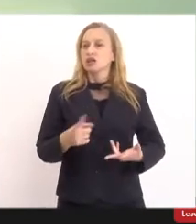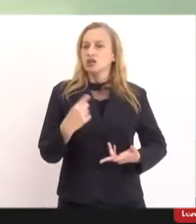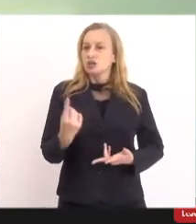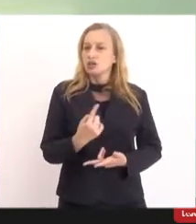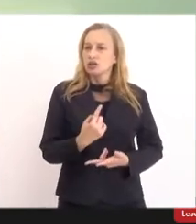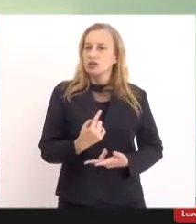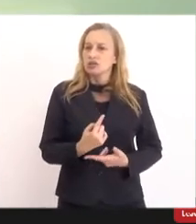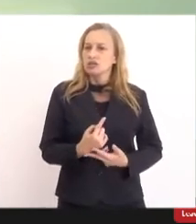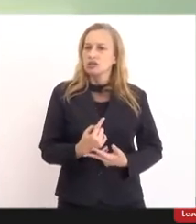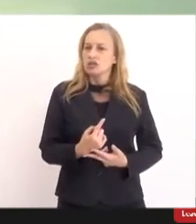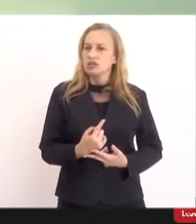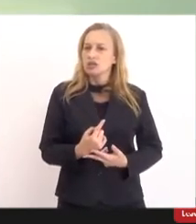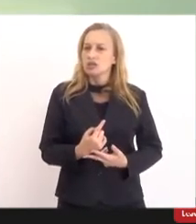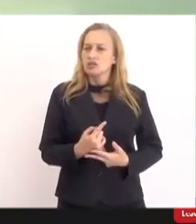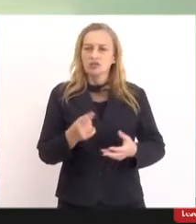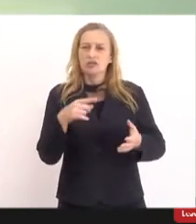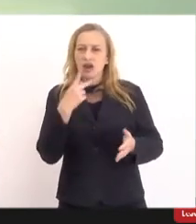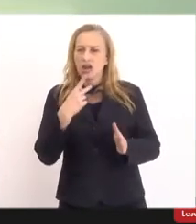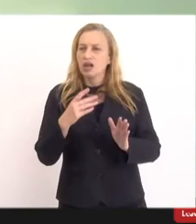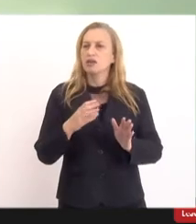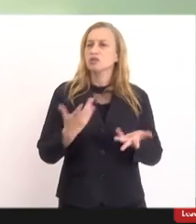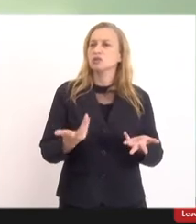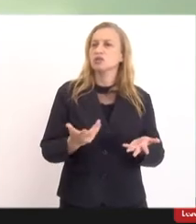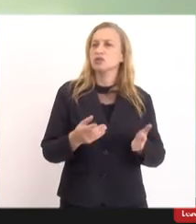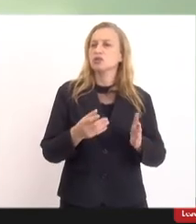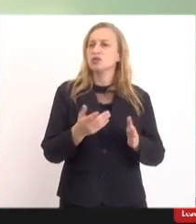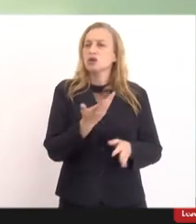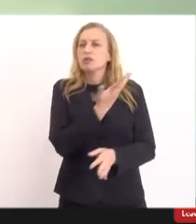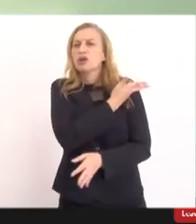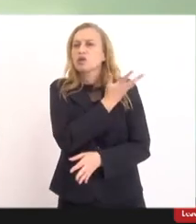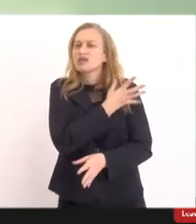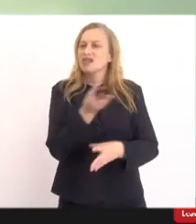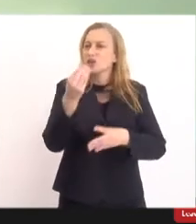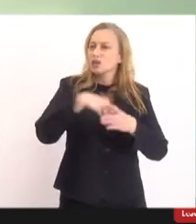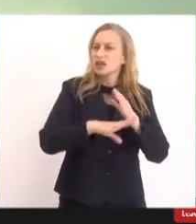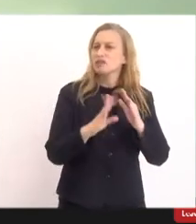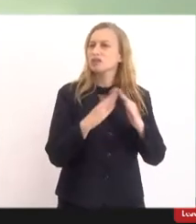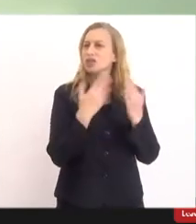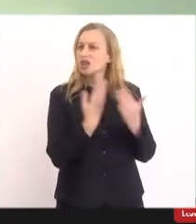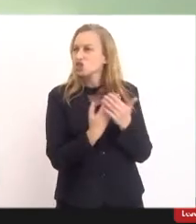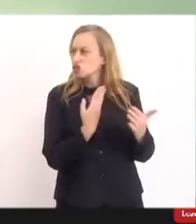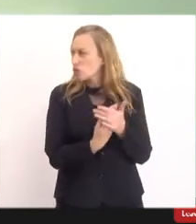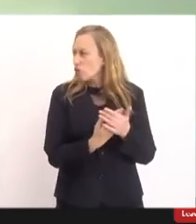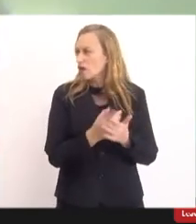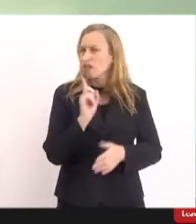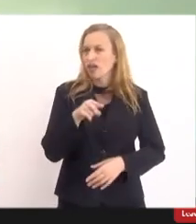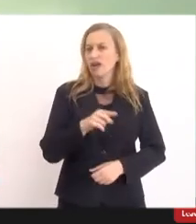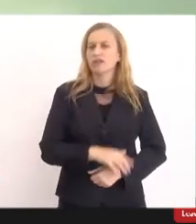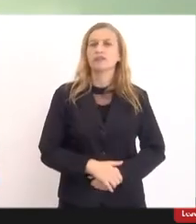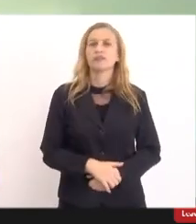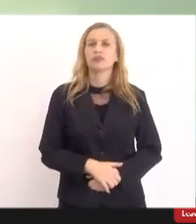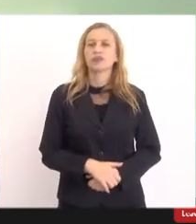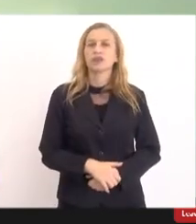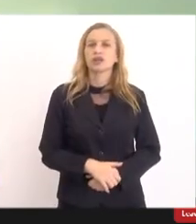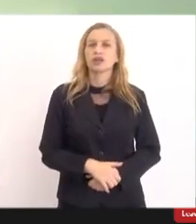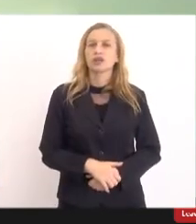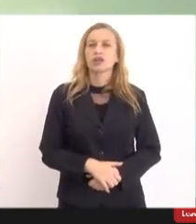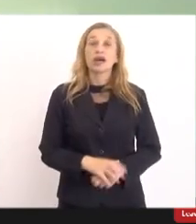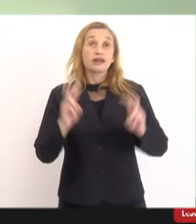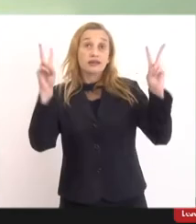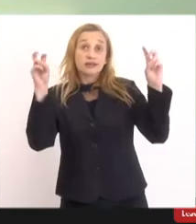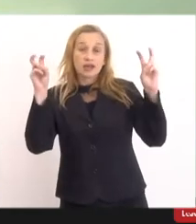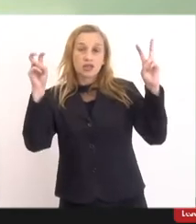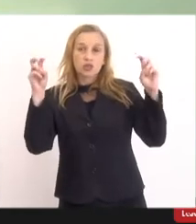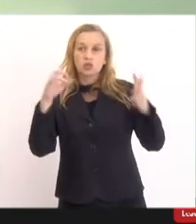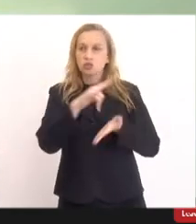preconceito, bullying nas escolas, e a gente está fomentando, a gente não, essa questão